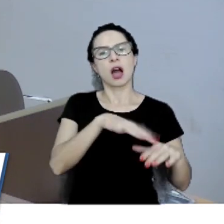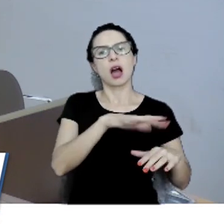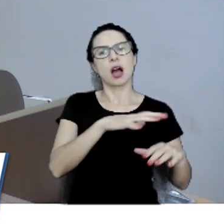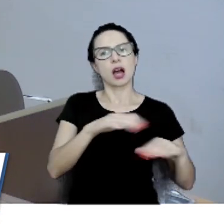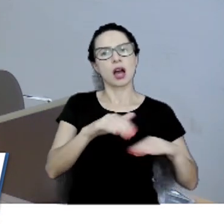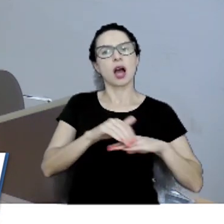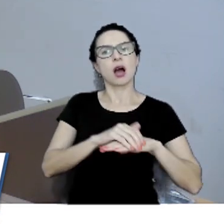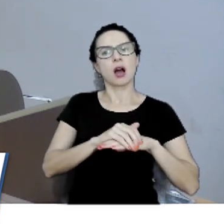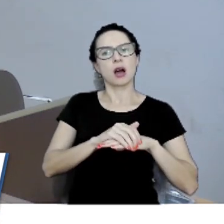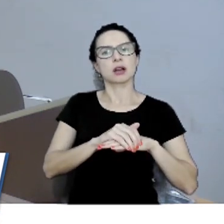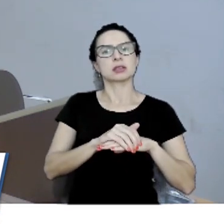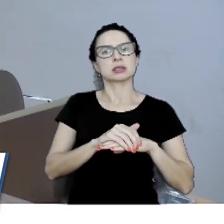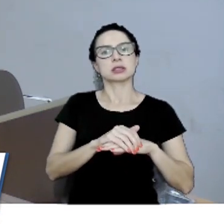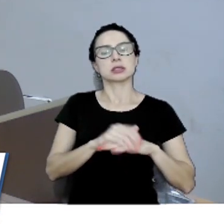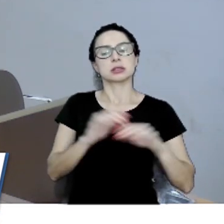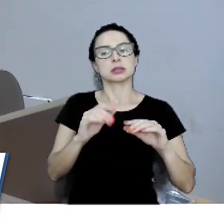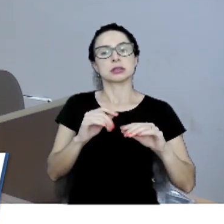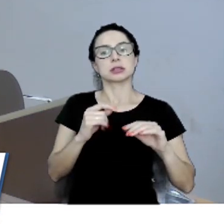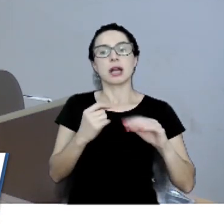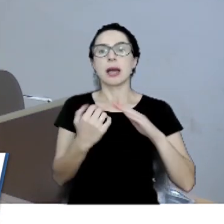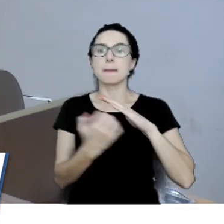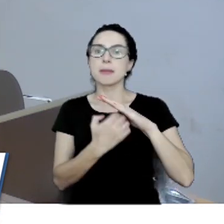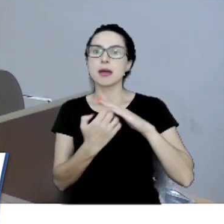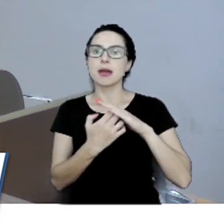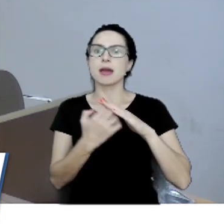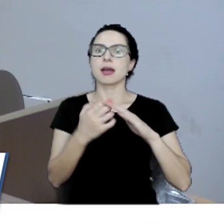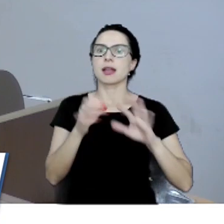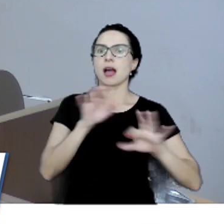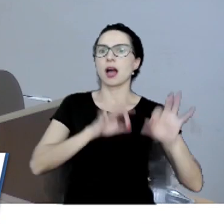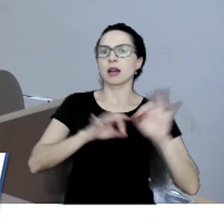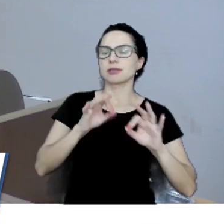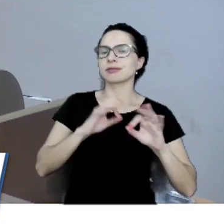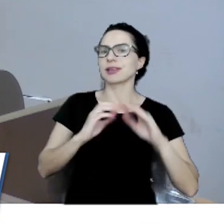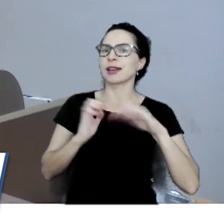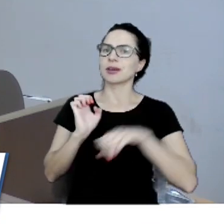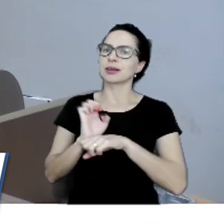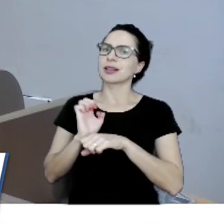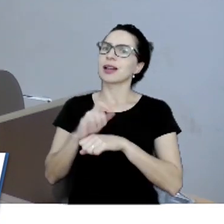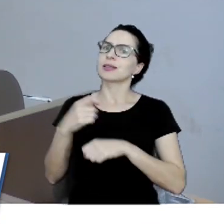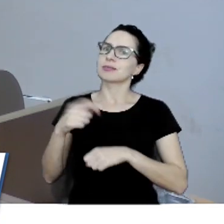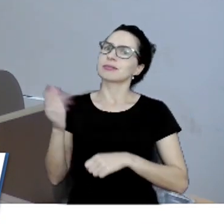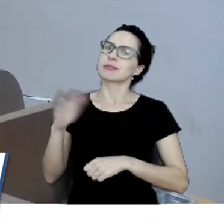nessa reindustrialização do estado, que é tão benéfica aqui para a nossa região.